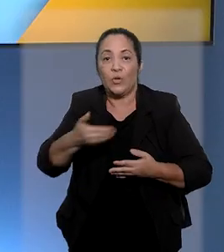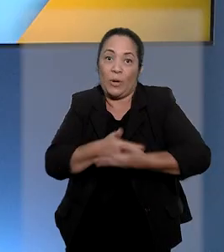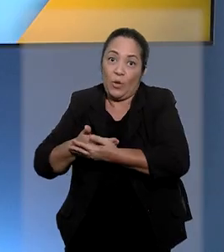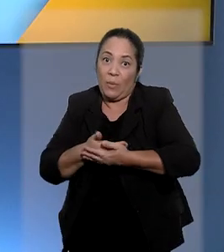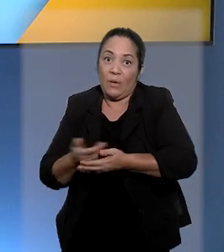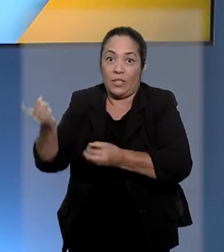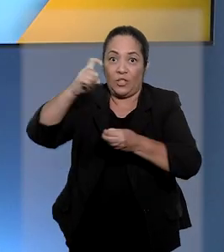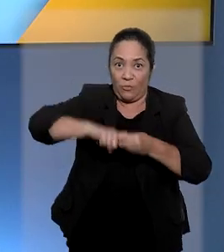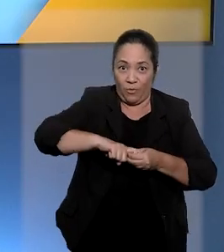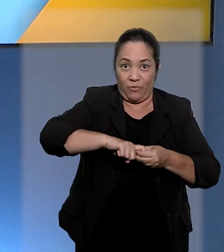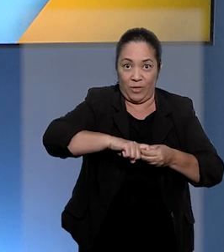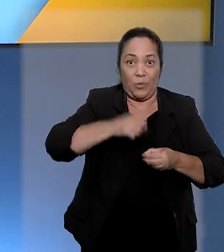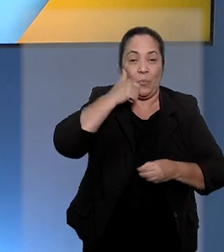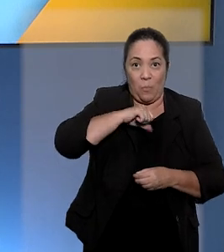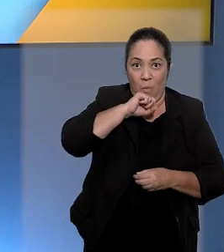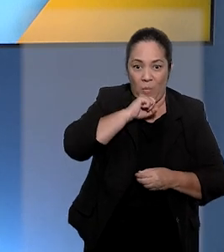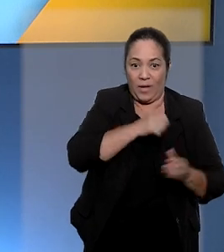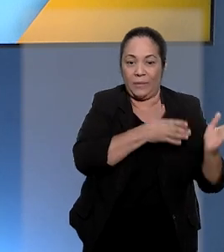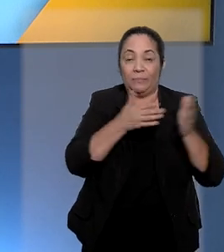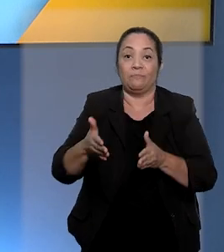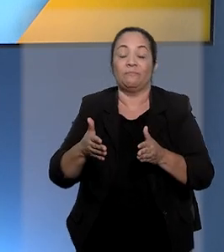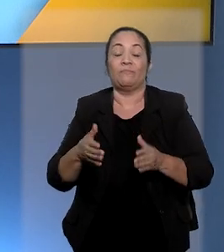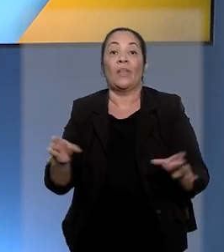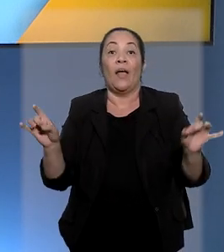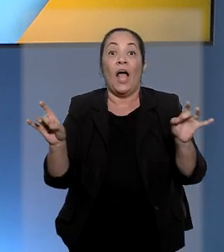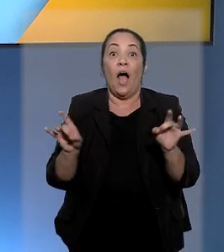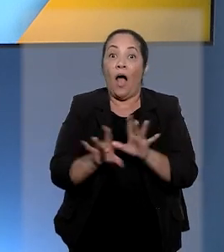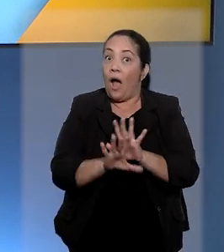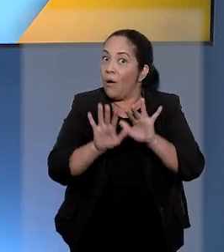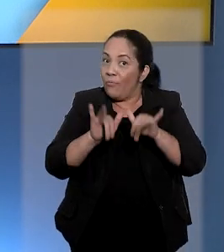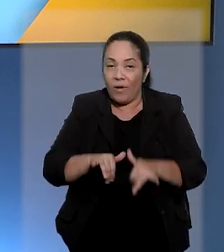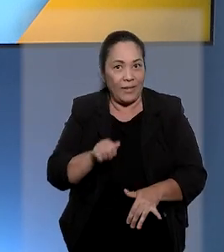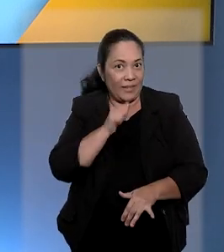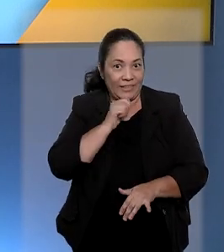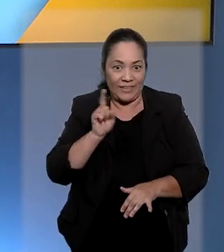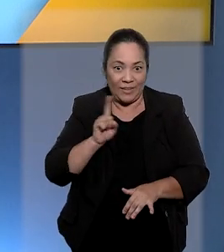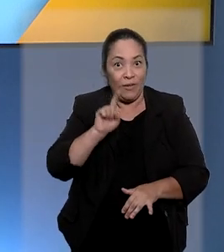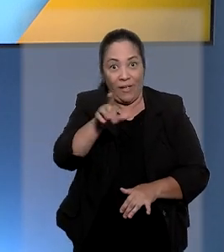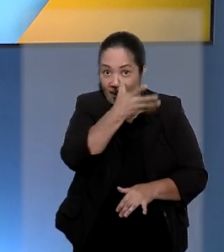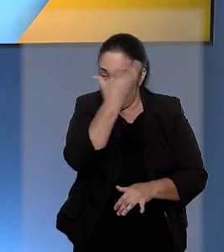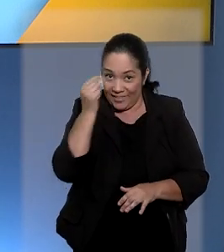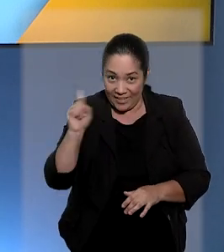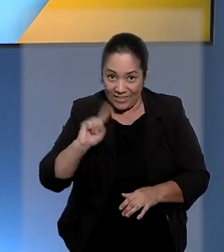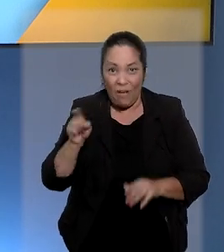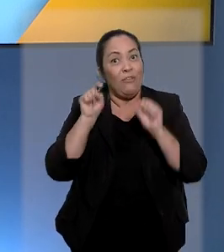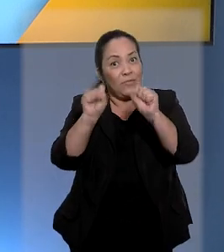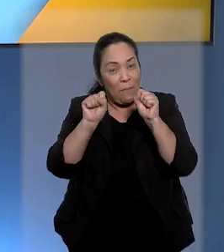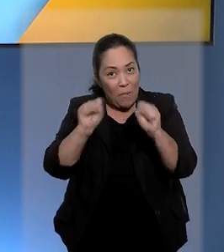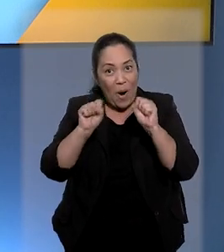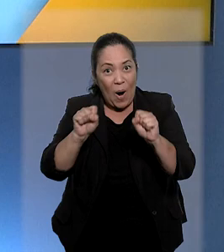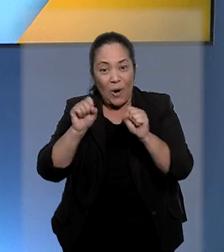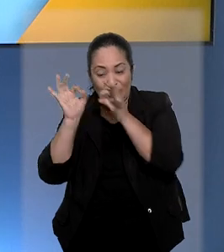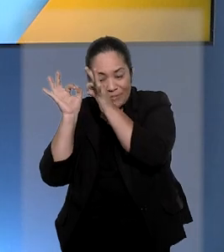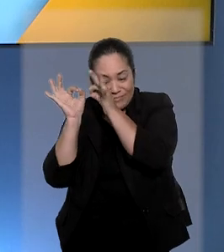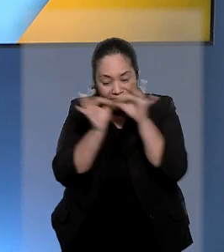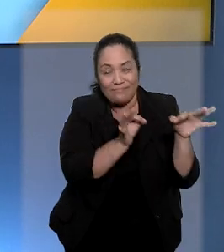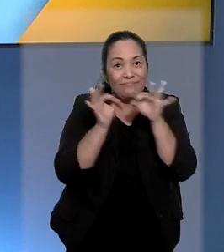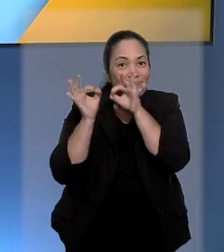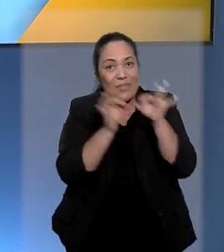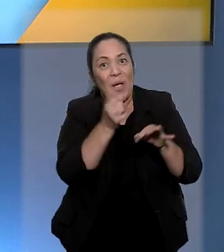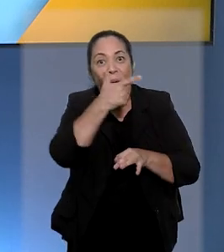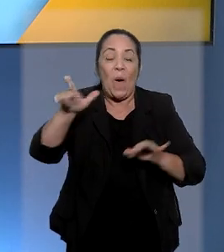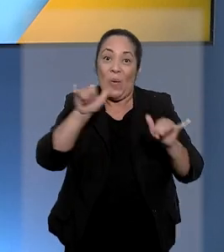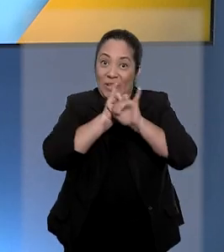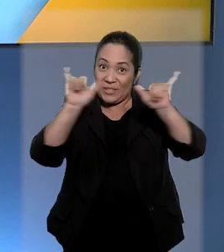E antes de encerrar esta edição do STJ Notícias, não esqueça que você pode acompanhar outras